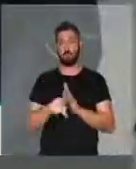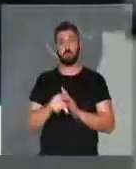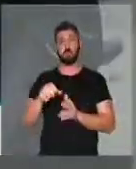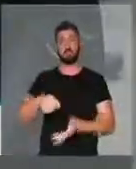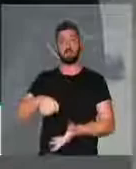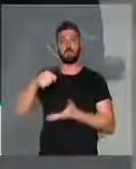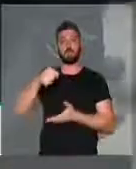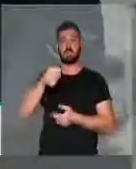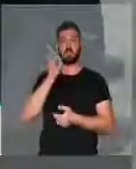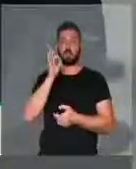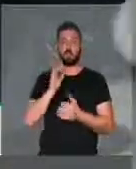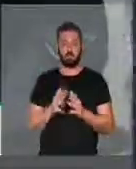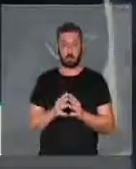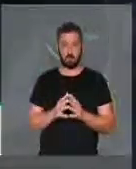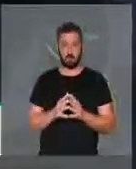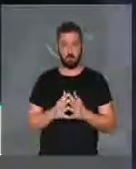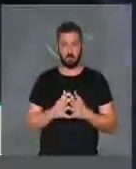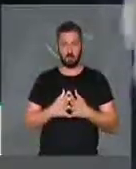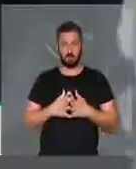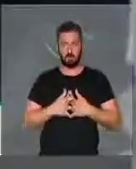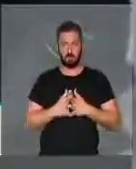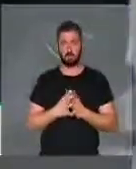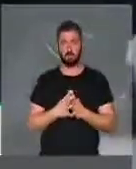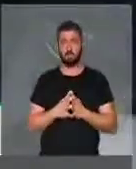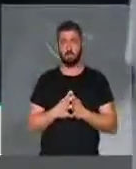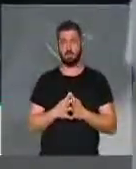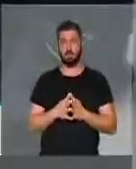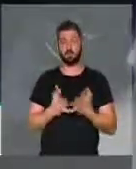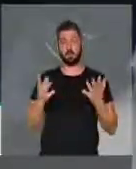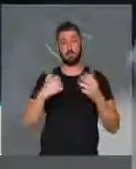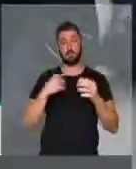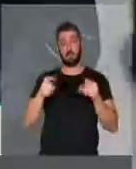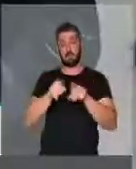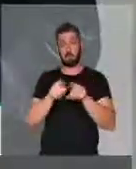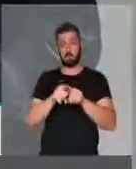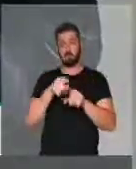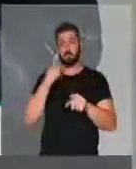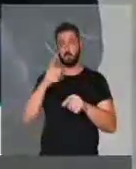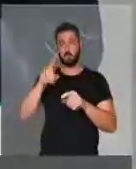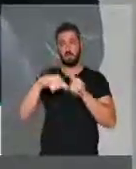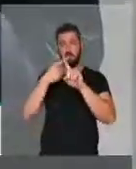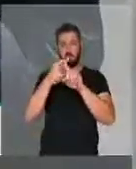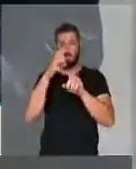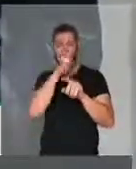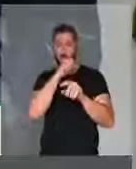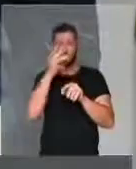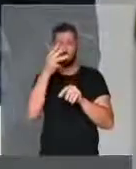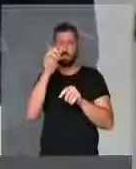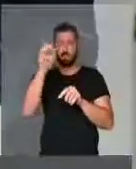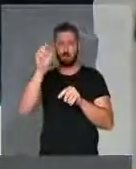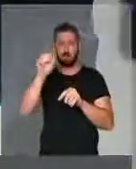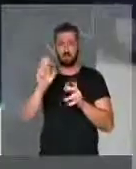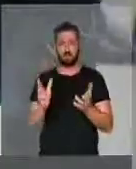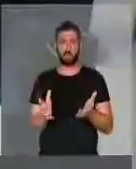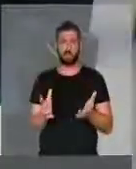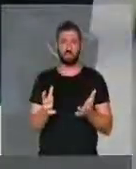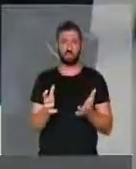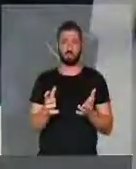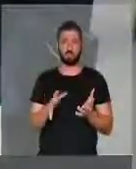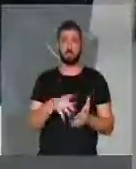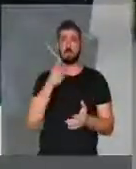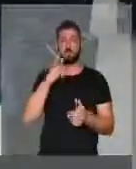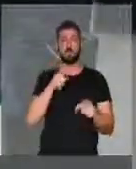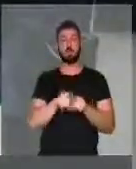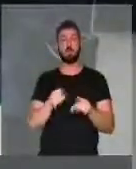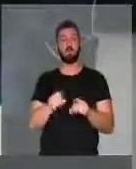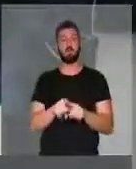saca de café. E para terminar, Vossa Excelência, eu queria que o senhor me desse mais 30 segundos, registrar